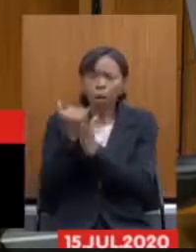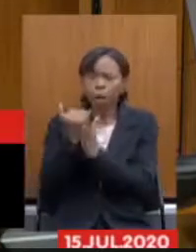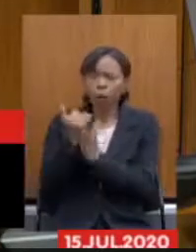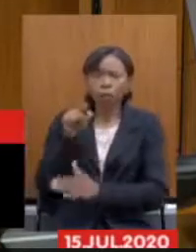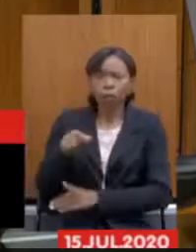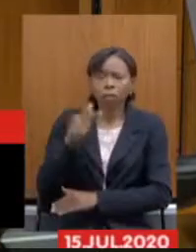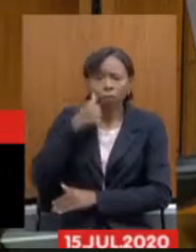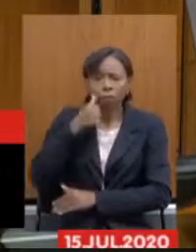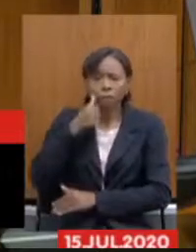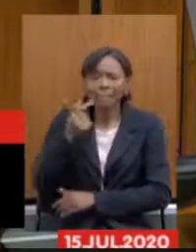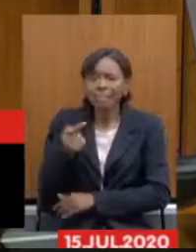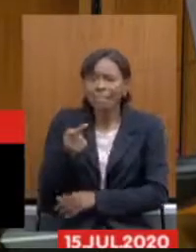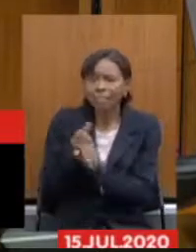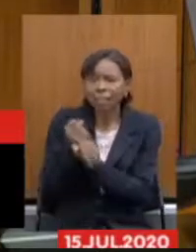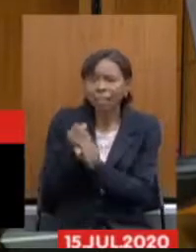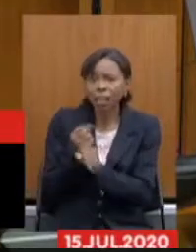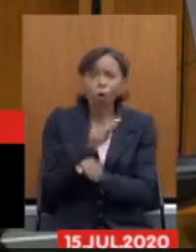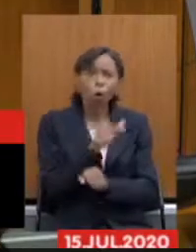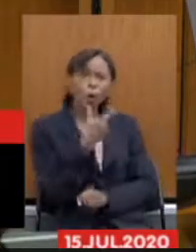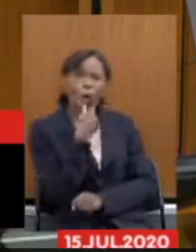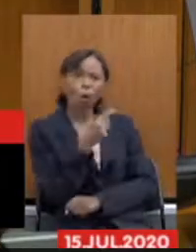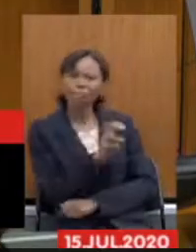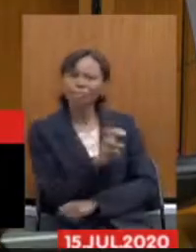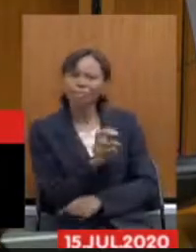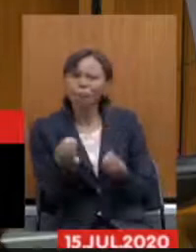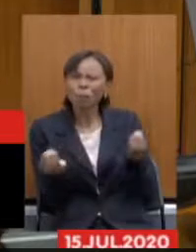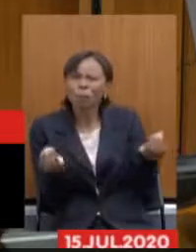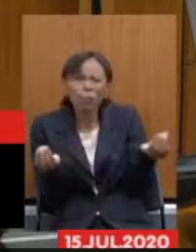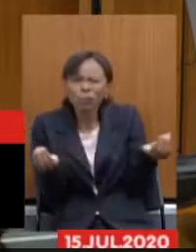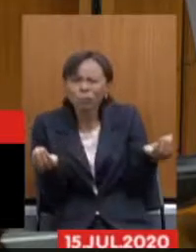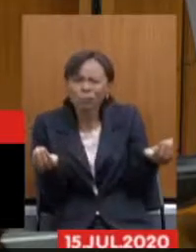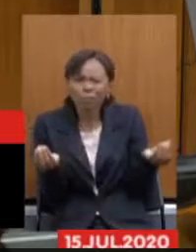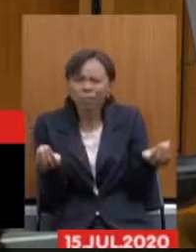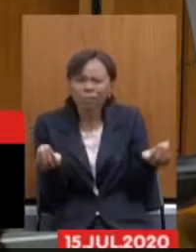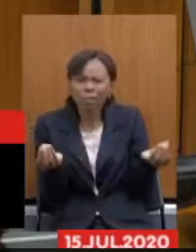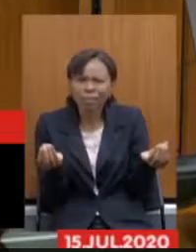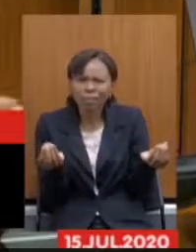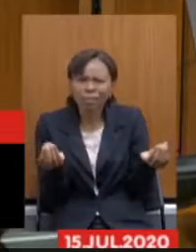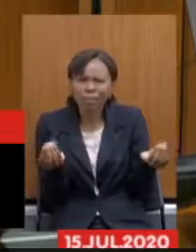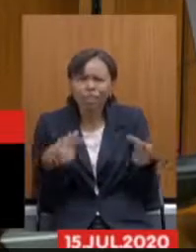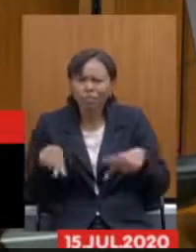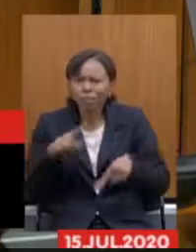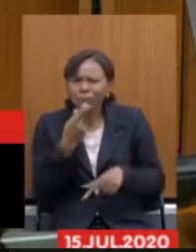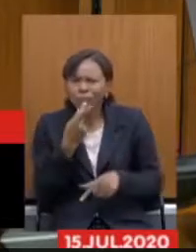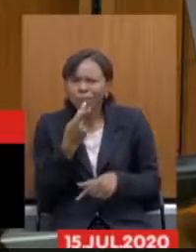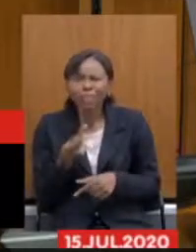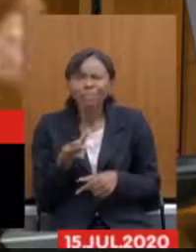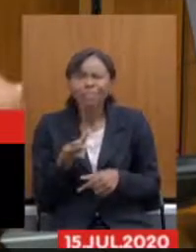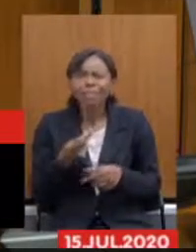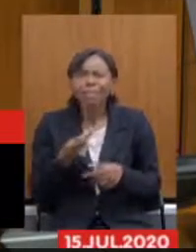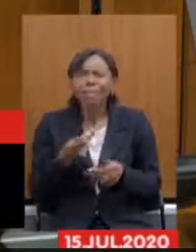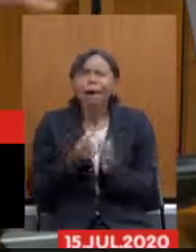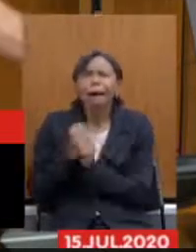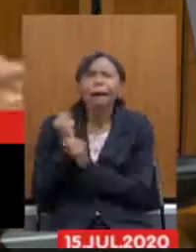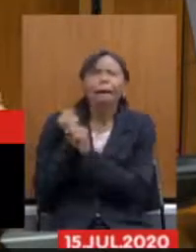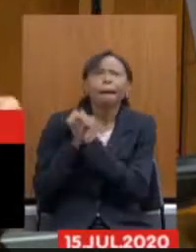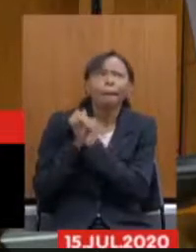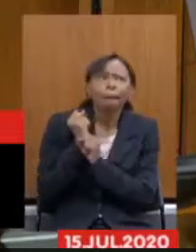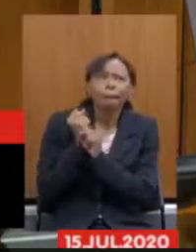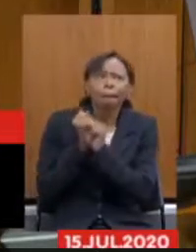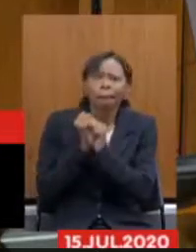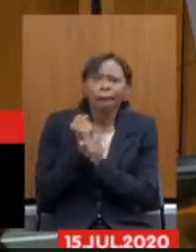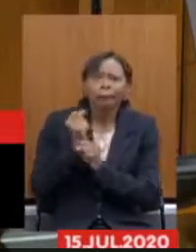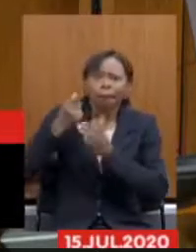sete anos enquanto para o homem são para cinco de onde foi tirado isso gente sendo que a gente está discutindo há vários anos e anos